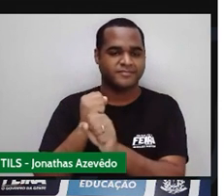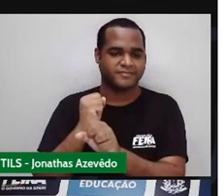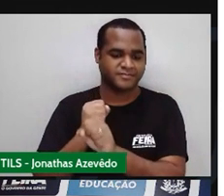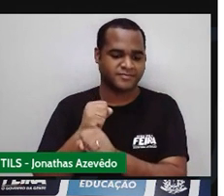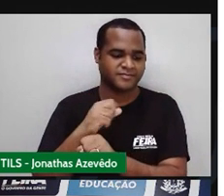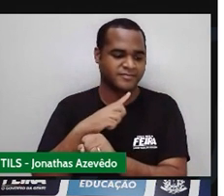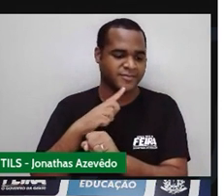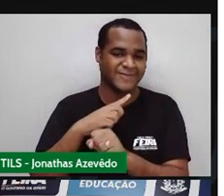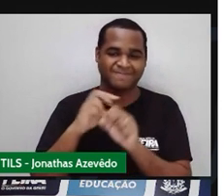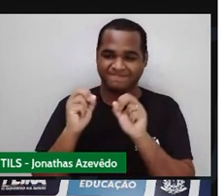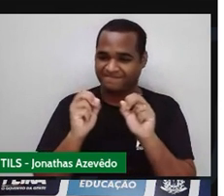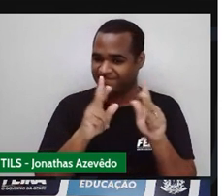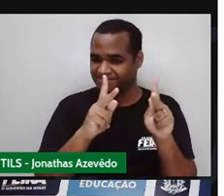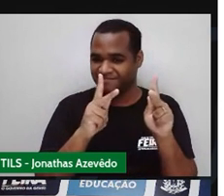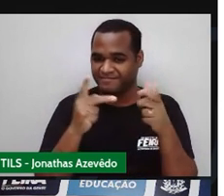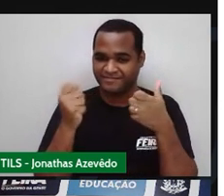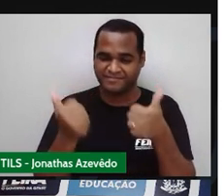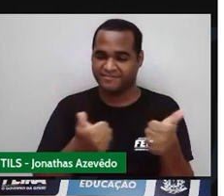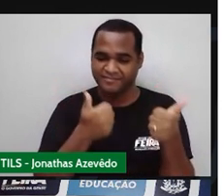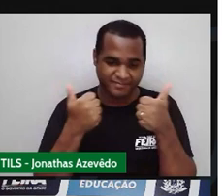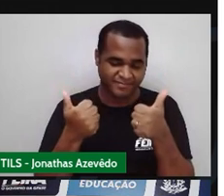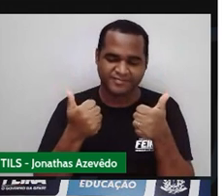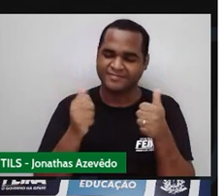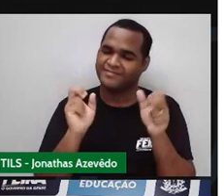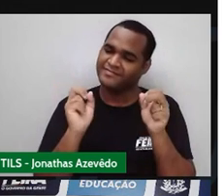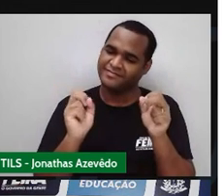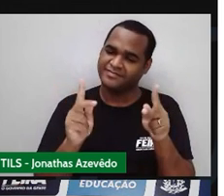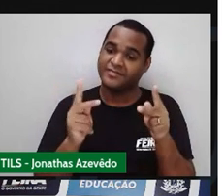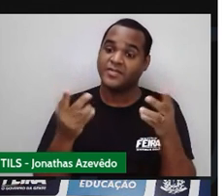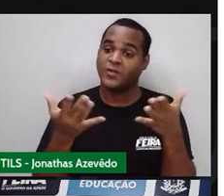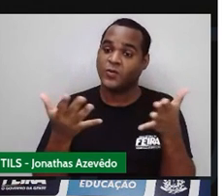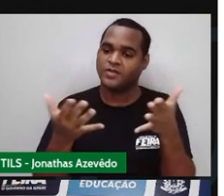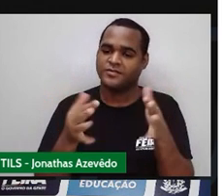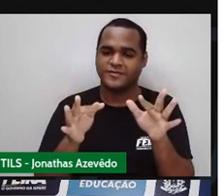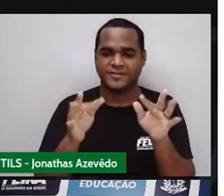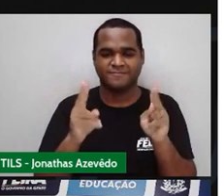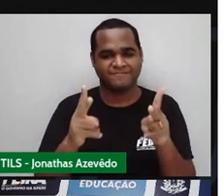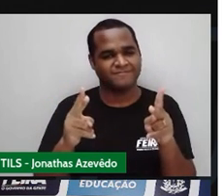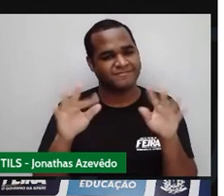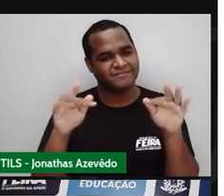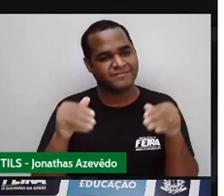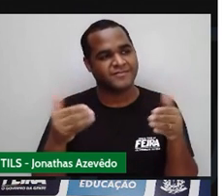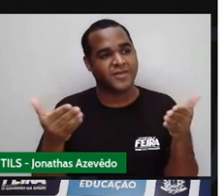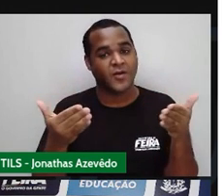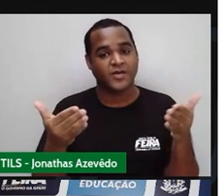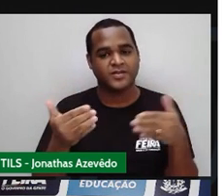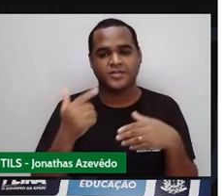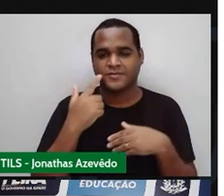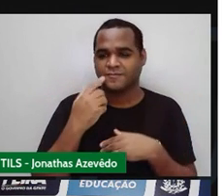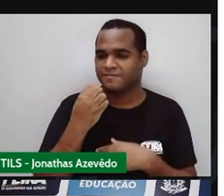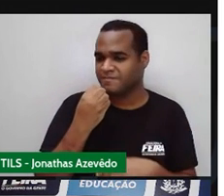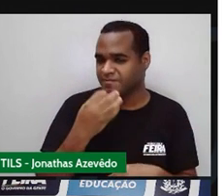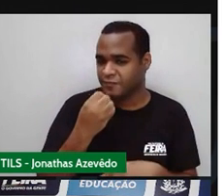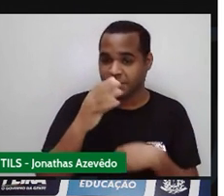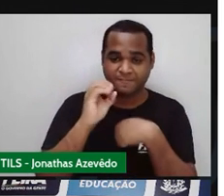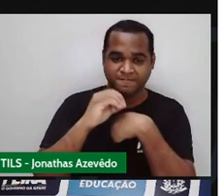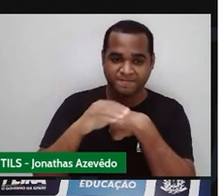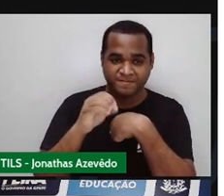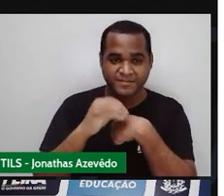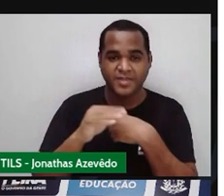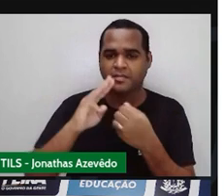trapézios. Tá bom? Então é isso aí. Ficamos por aqui. Até a próxima. E vale sempre o nosso recado.